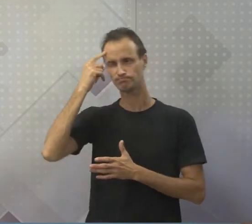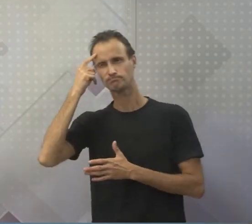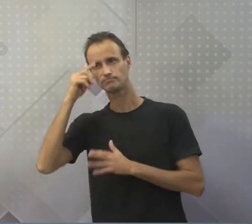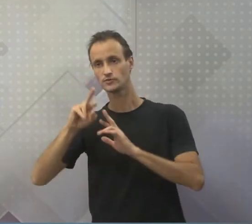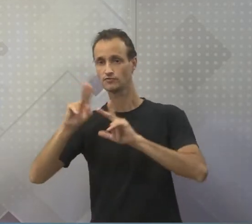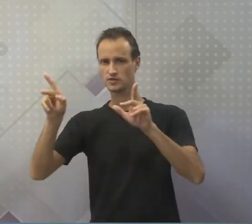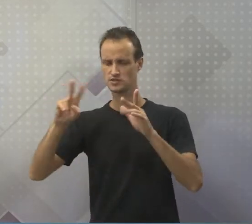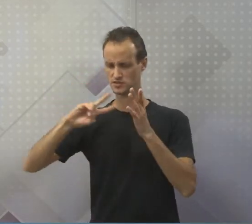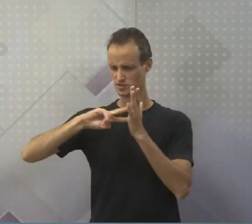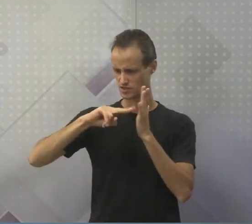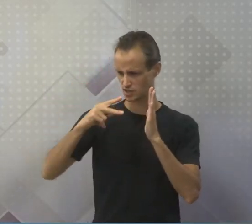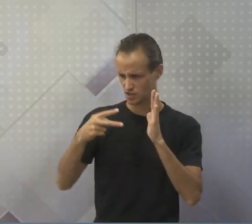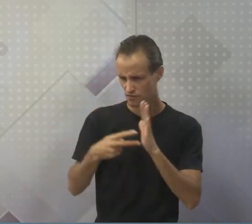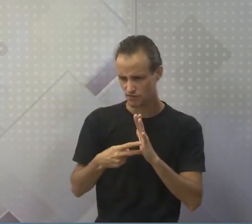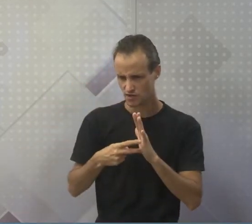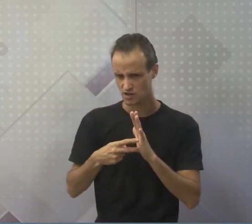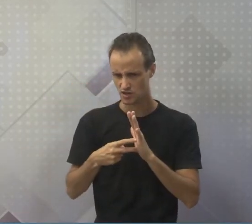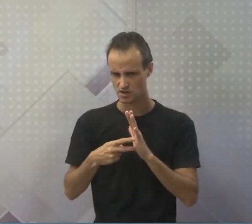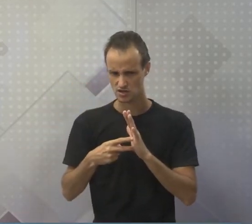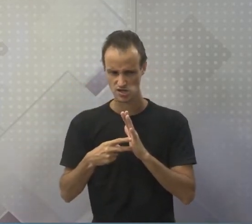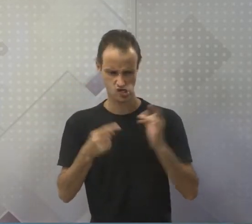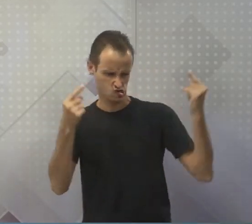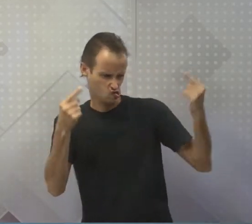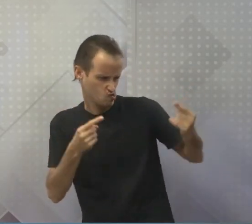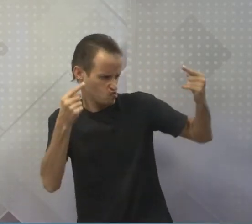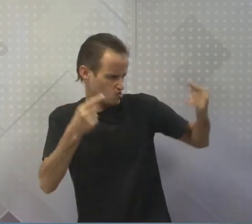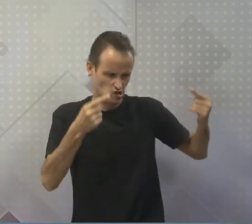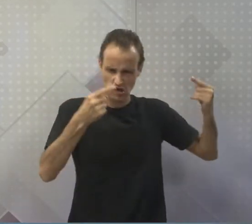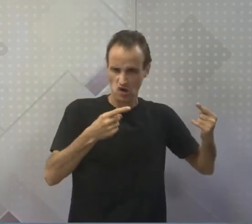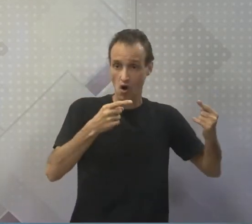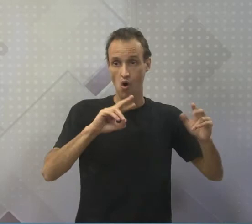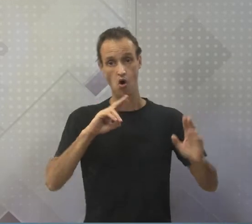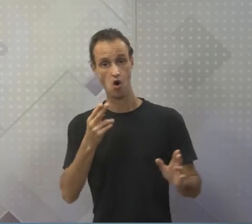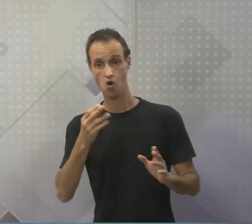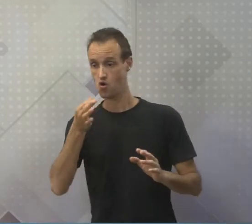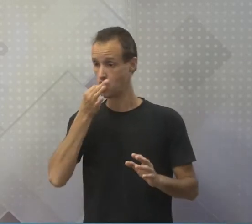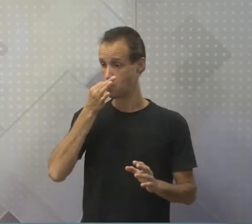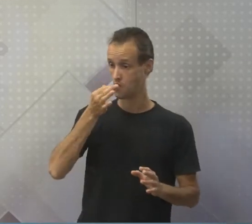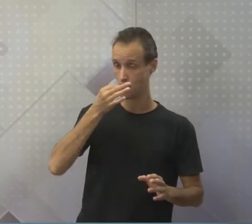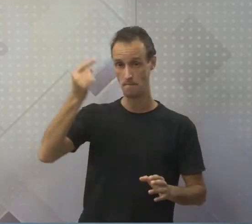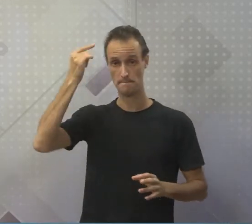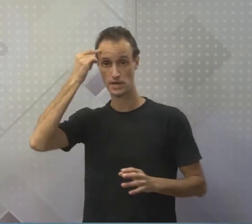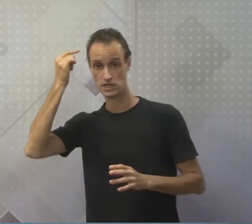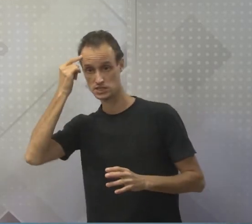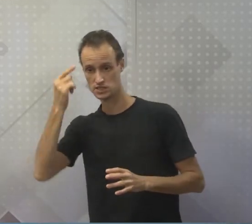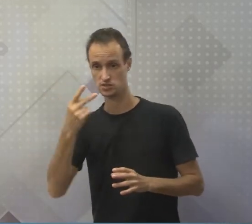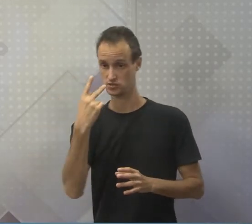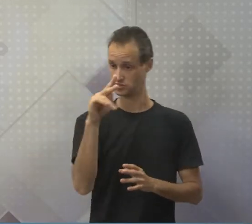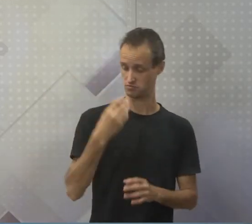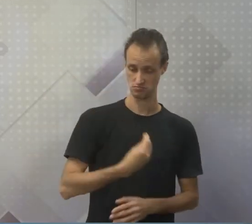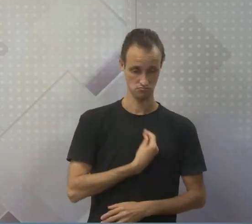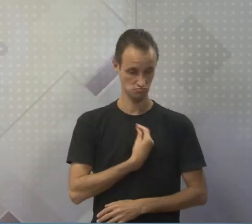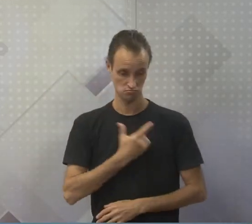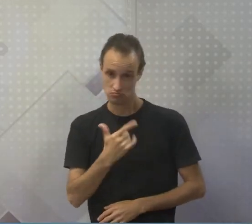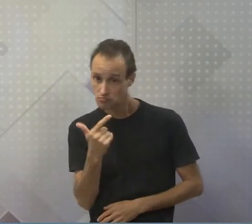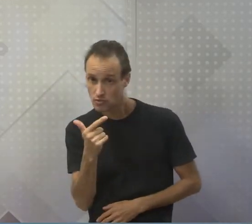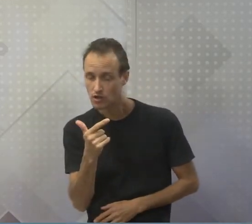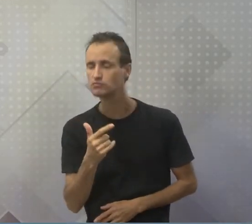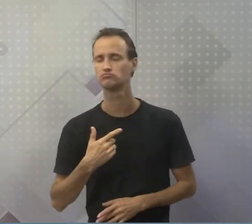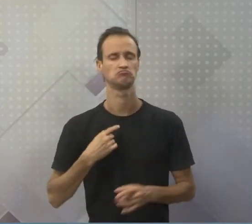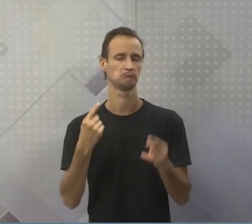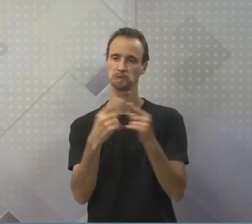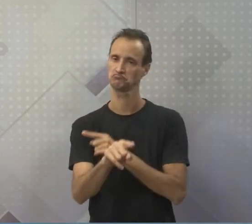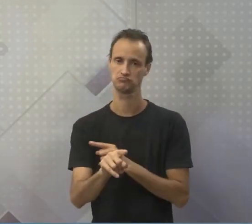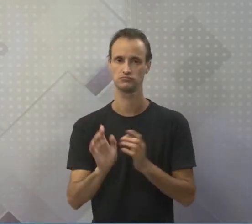significa dizer que ele é contrário a você, ou que o pensamento de você, o seu pensamento não existe. Ok? Ok.